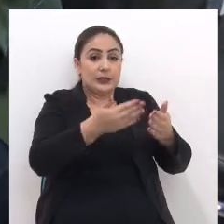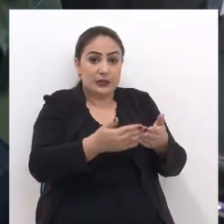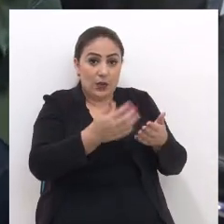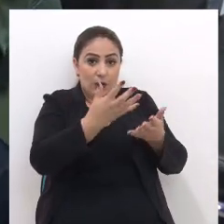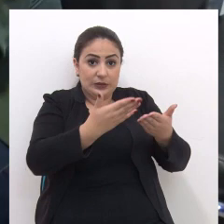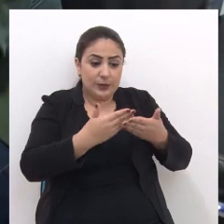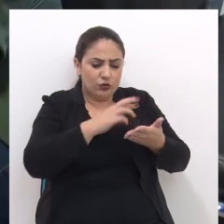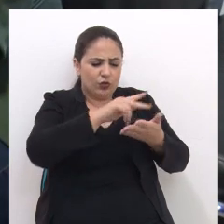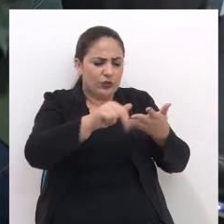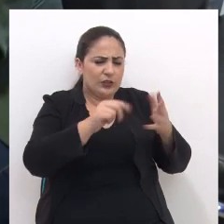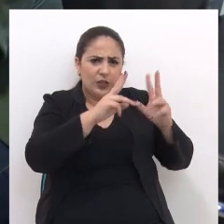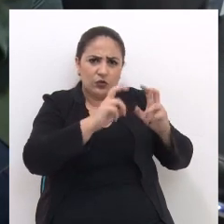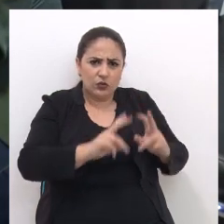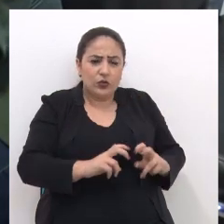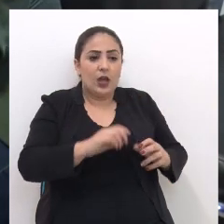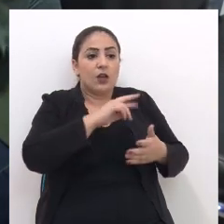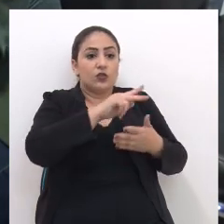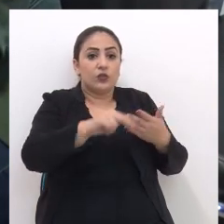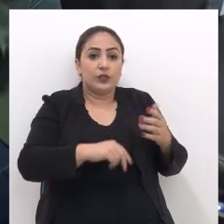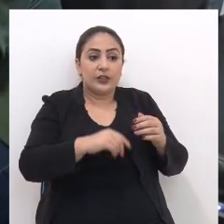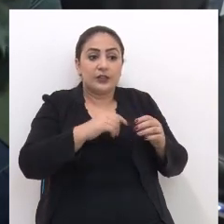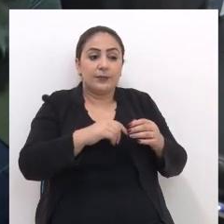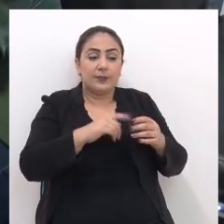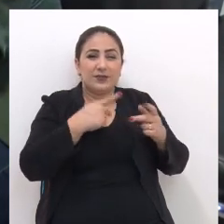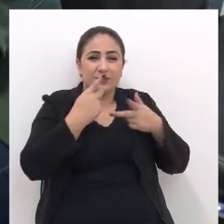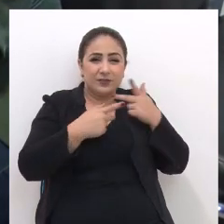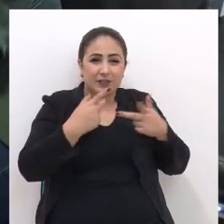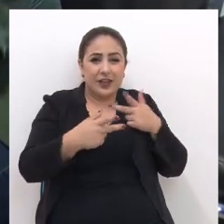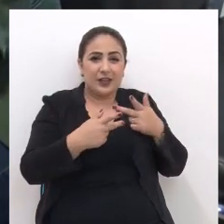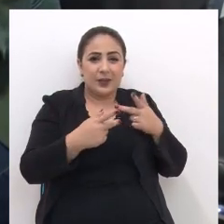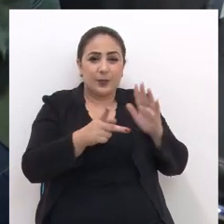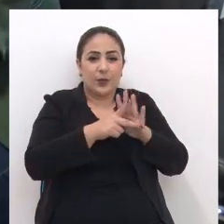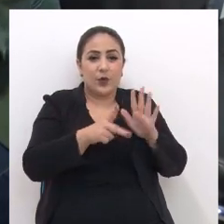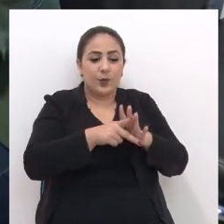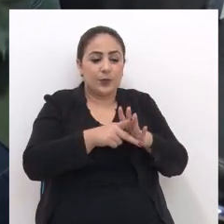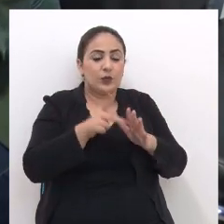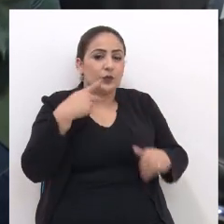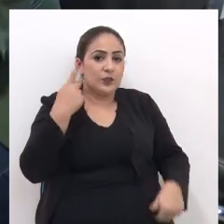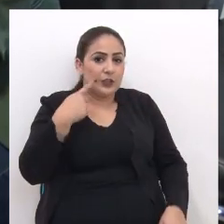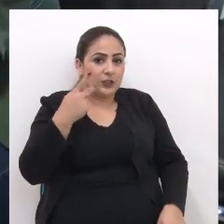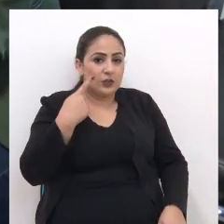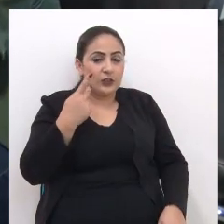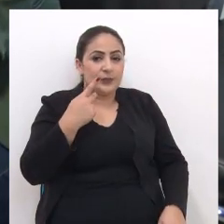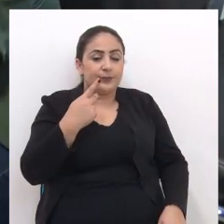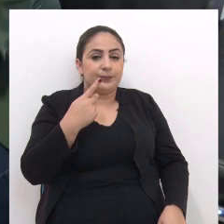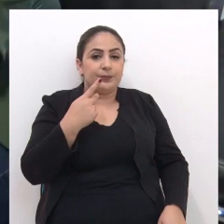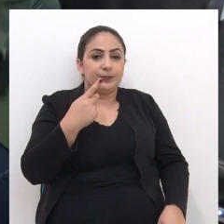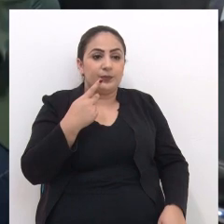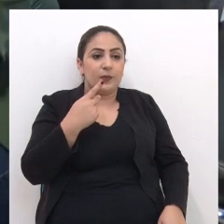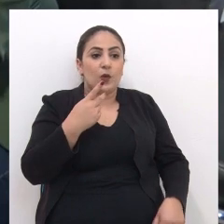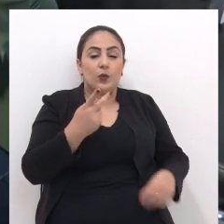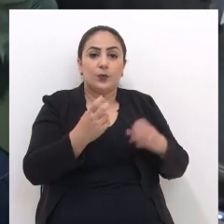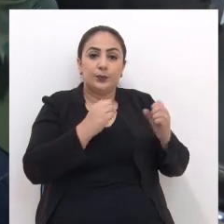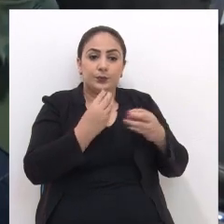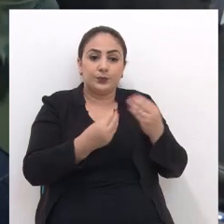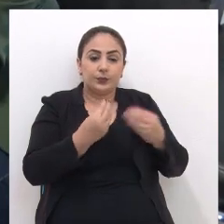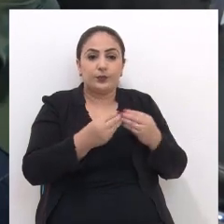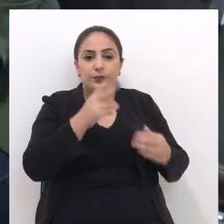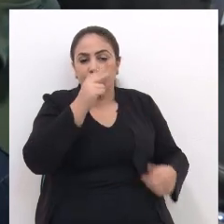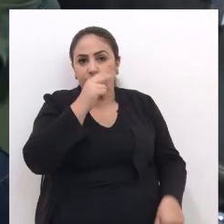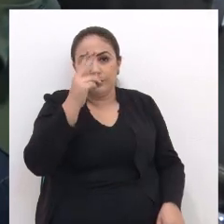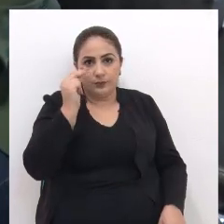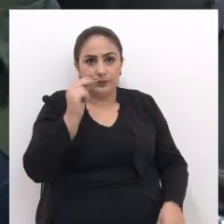Recebendo matérias diversas São várias matérias Tanto oriundas Dos próprios vereadores Da casa Como do poder